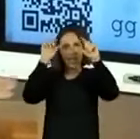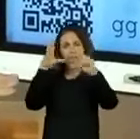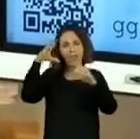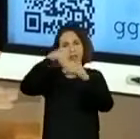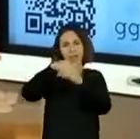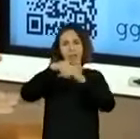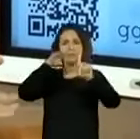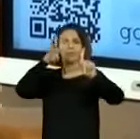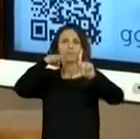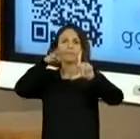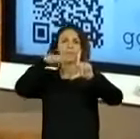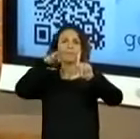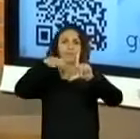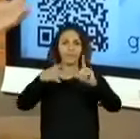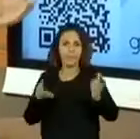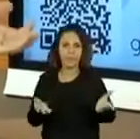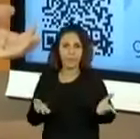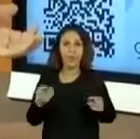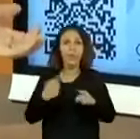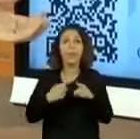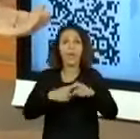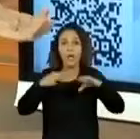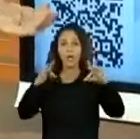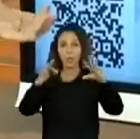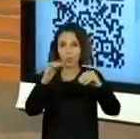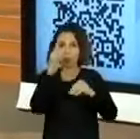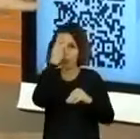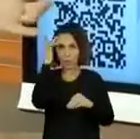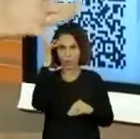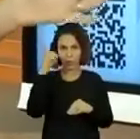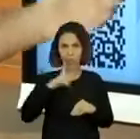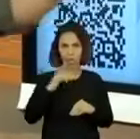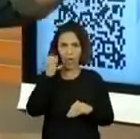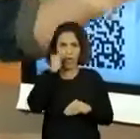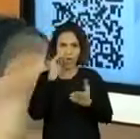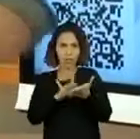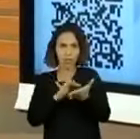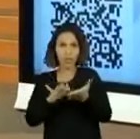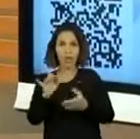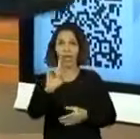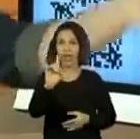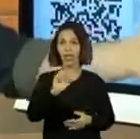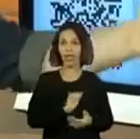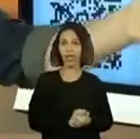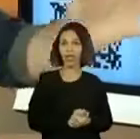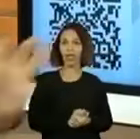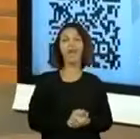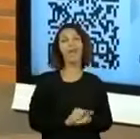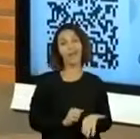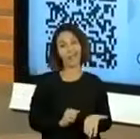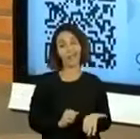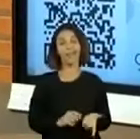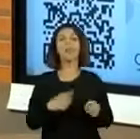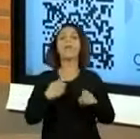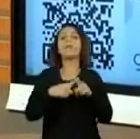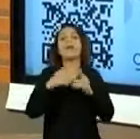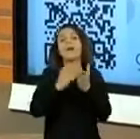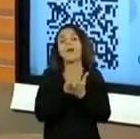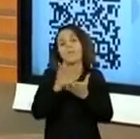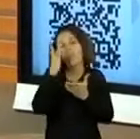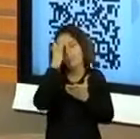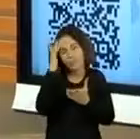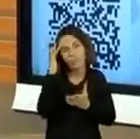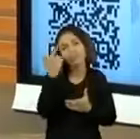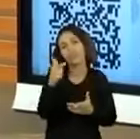Lindos por um simples motivo. Nem todos têm o celular. Então, a gente tem que pensar no aprendizado que pegue todos. Quem não tem o celular é simples.